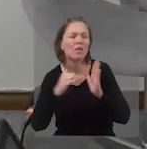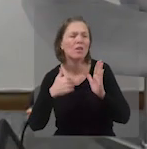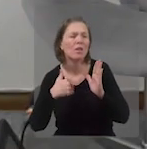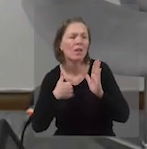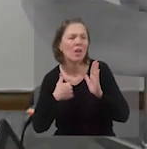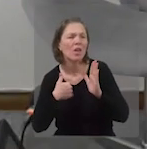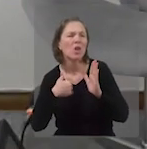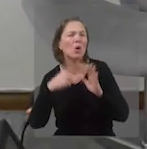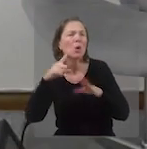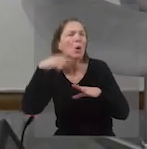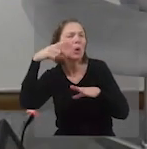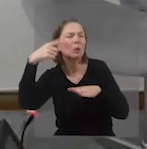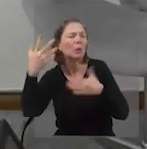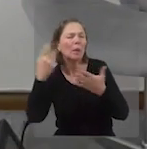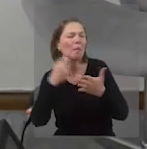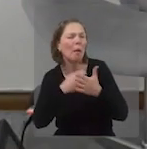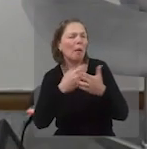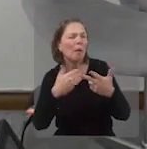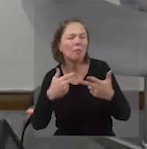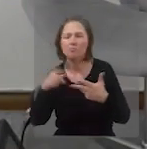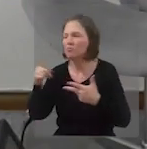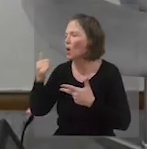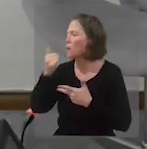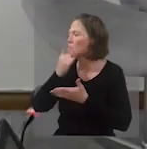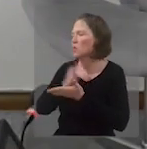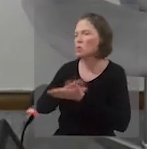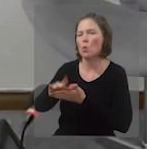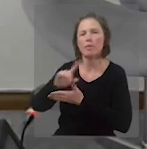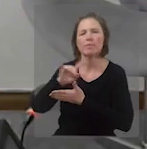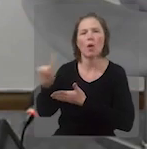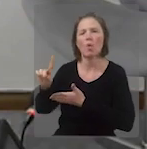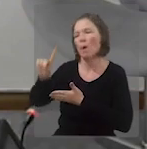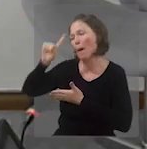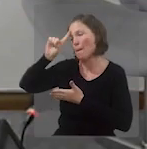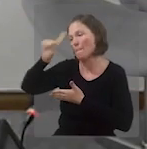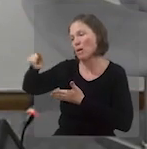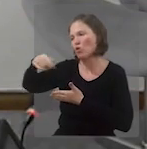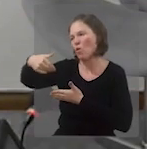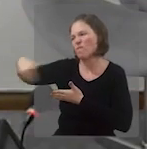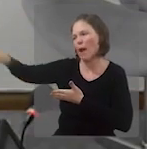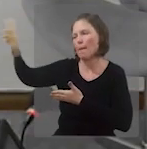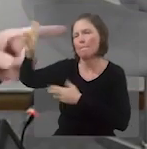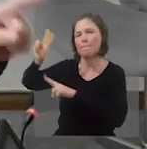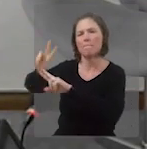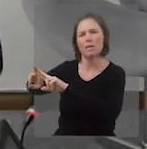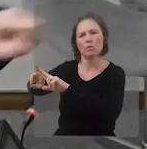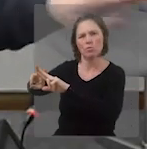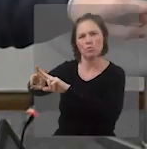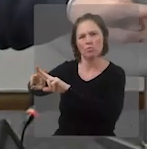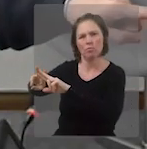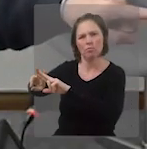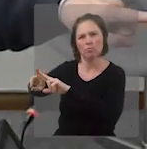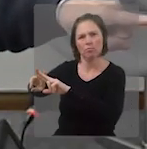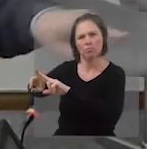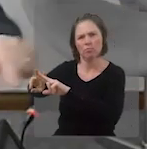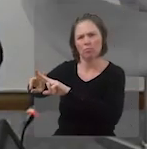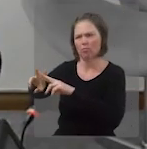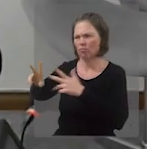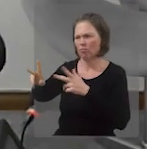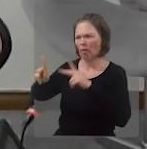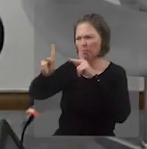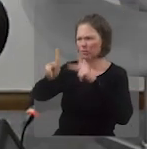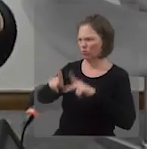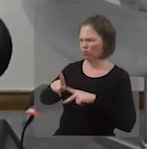favor, não faz isso, eu te pago, tal, tal, tal. Ele não perdoou e mandou lançar na prisão aquele coitado.